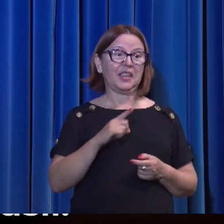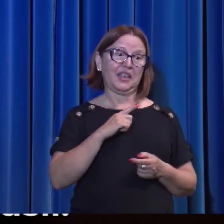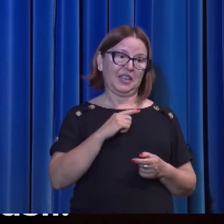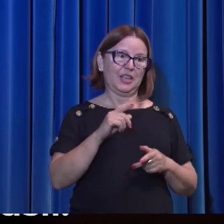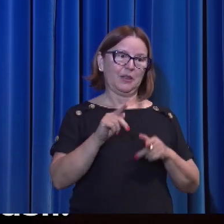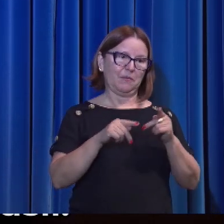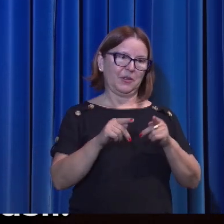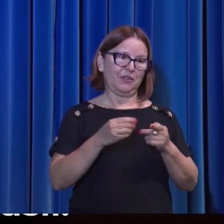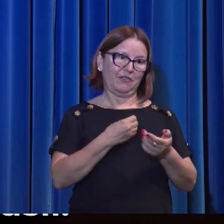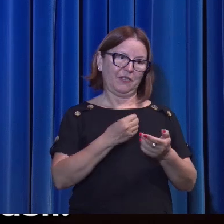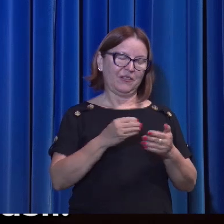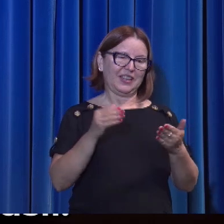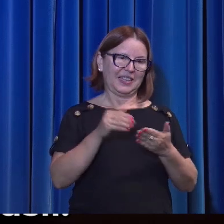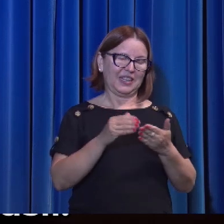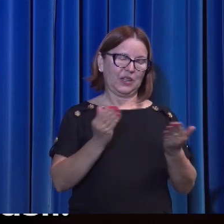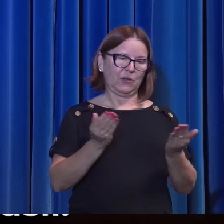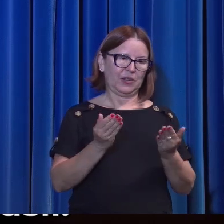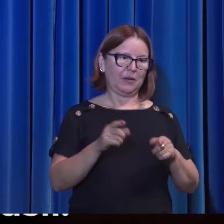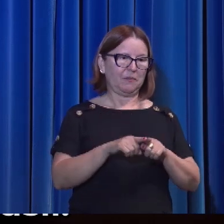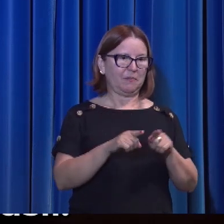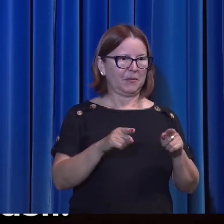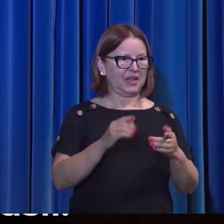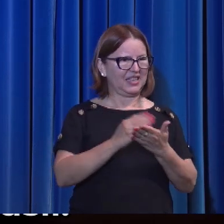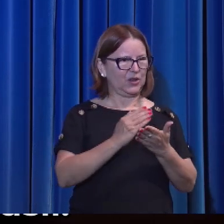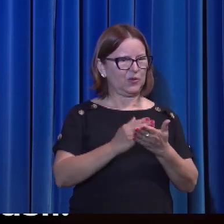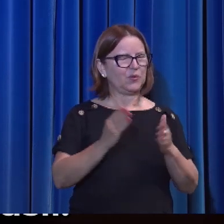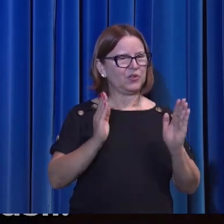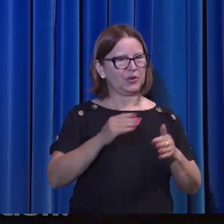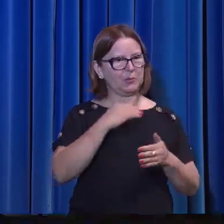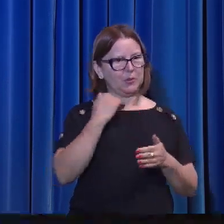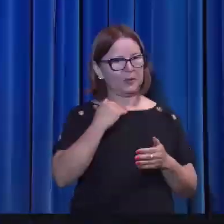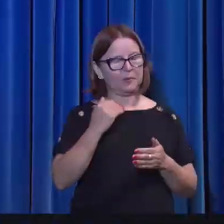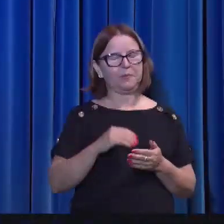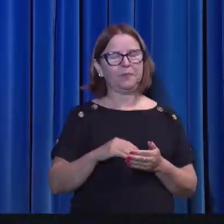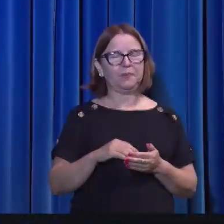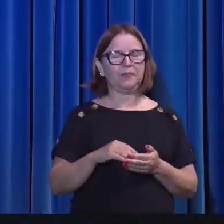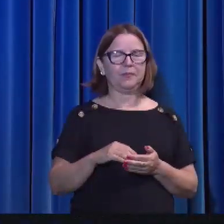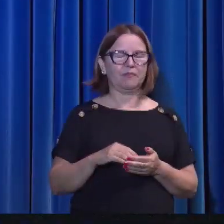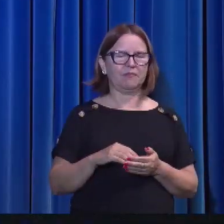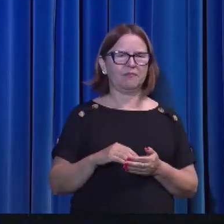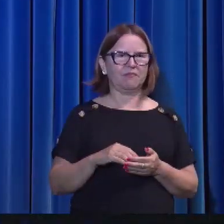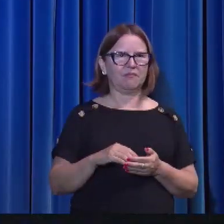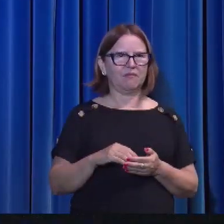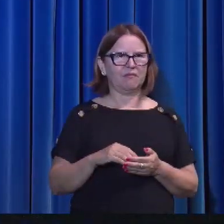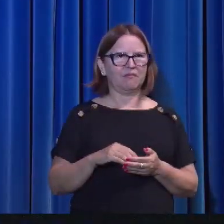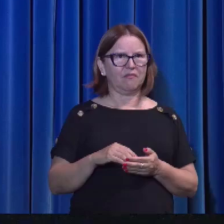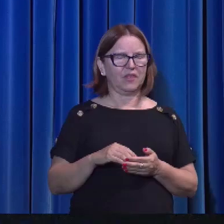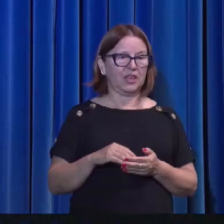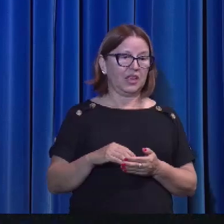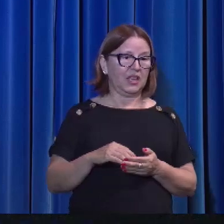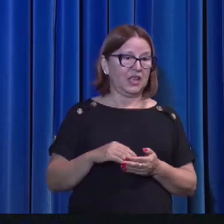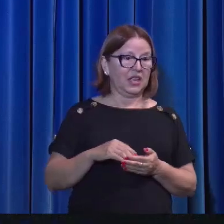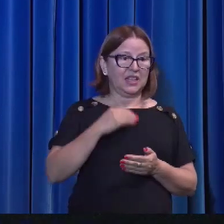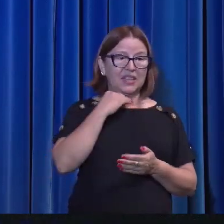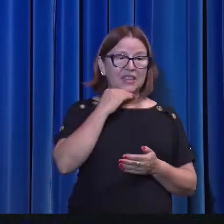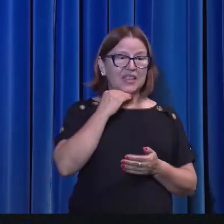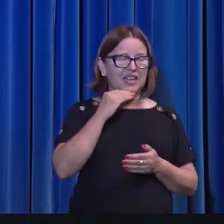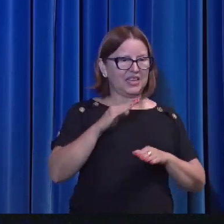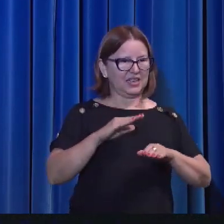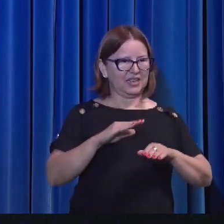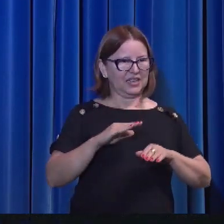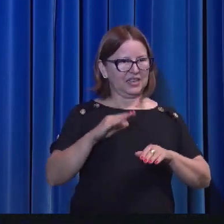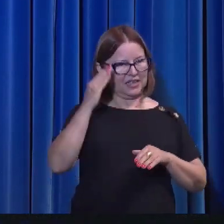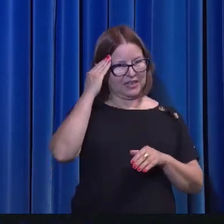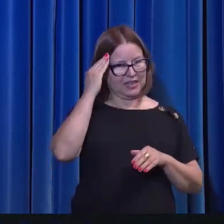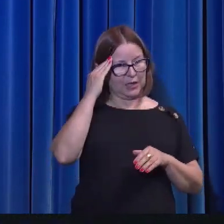agora, porém alguns já dormem. Pode ser que no momento da ascensão, ninguém sabe exatamente qual foi esse momento,